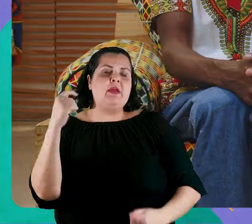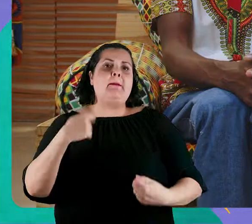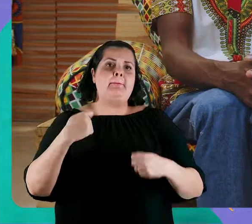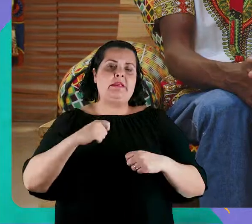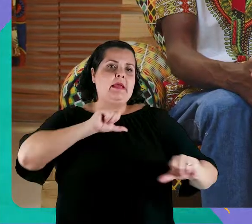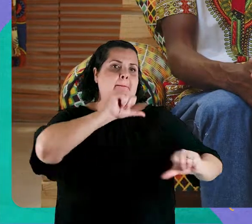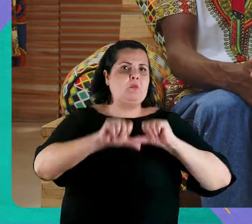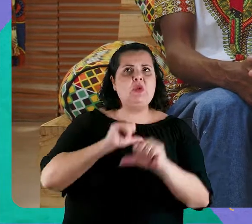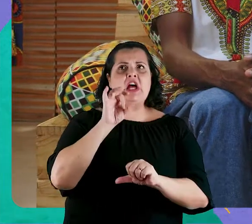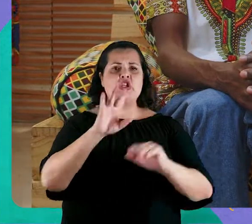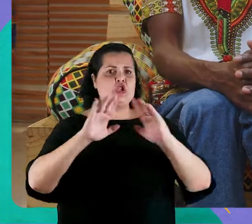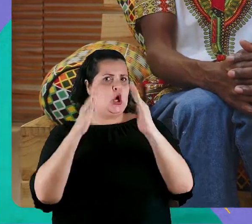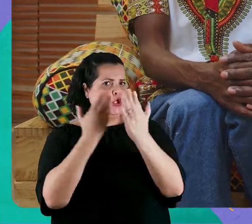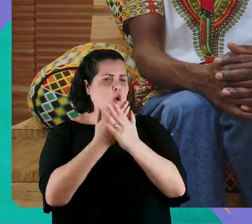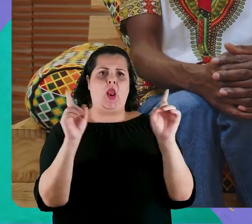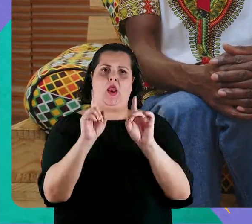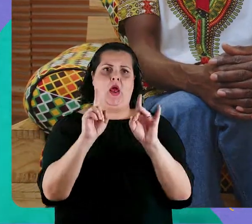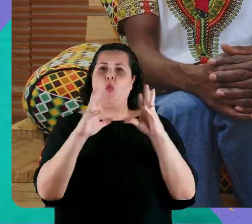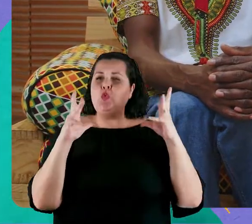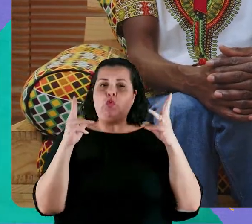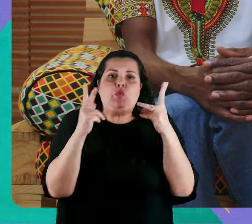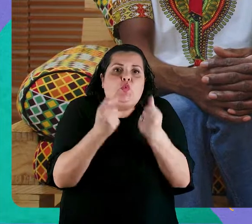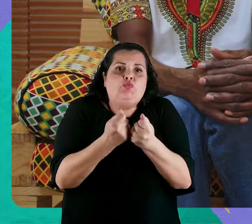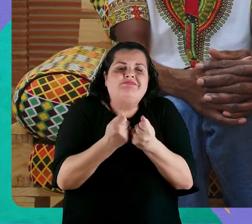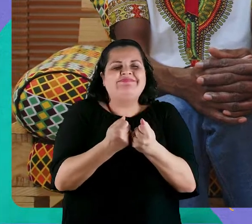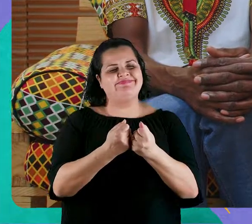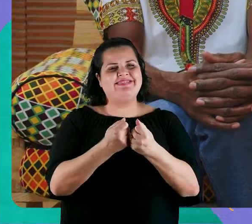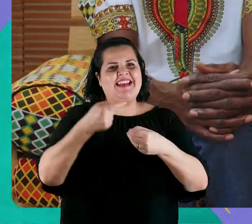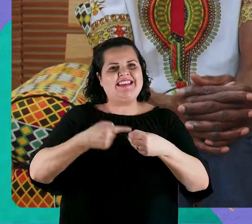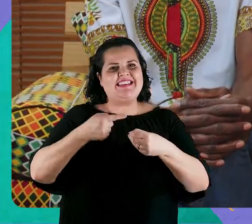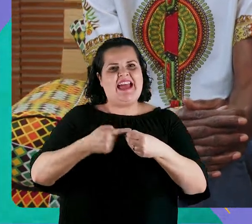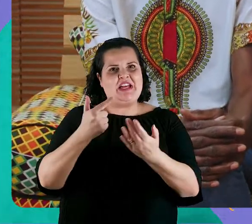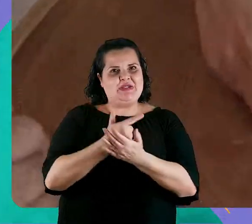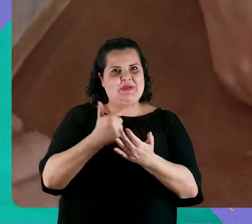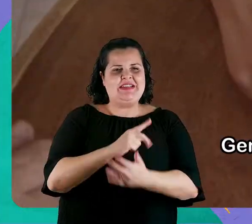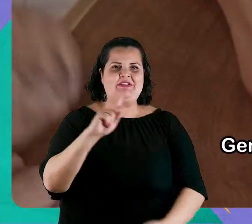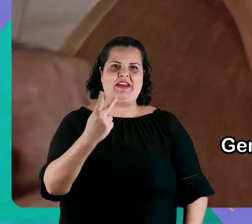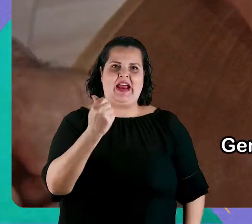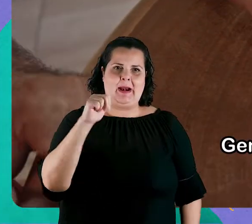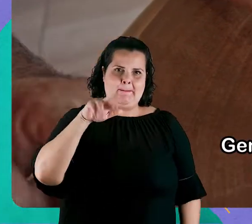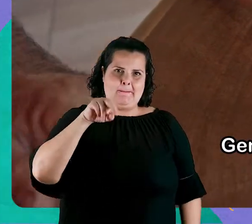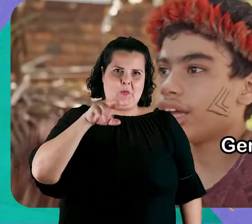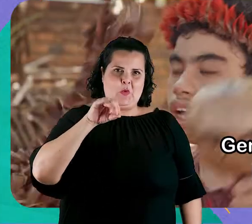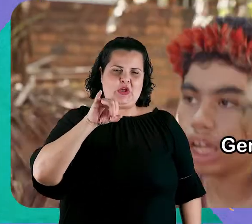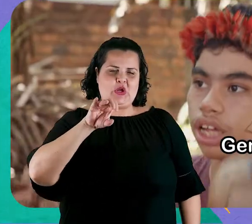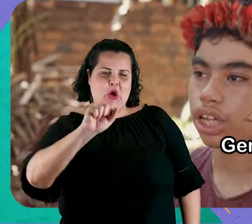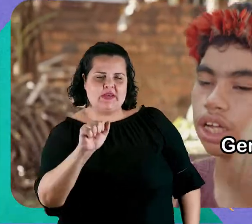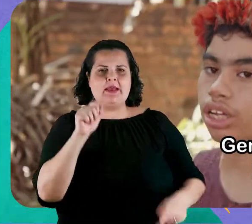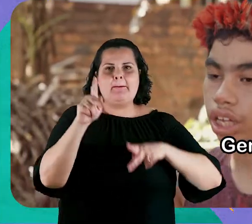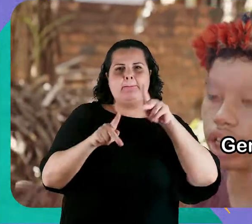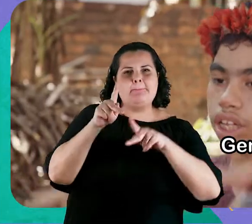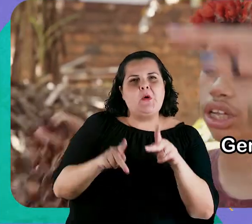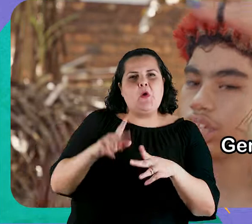Nós precisamos em todas as áreas de conhecimento. O que torna a moniosa única é a sua gente. Gente que se compromete como um povo.